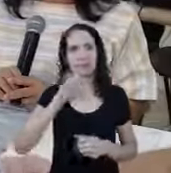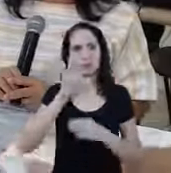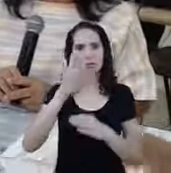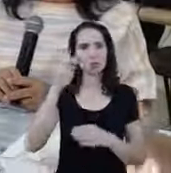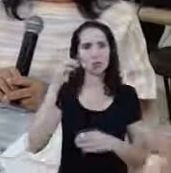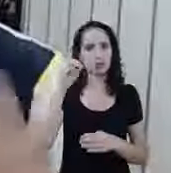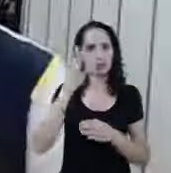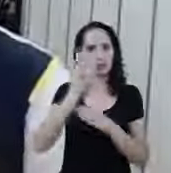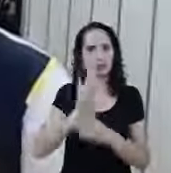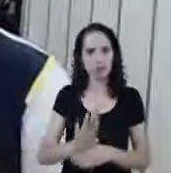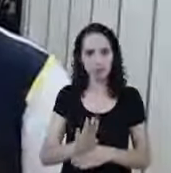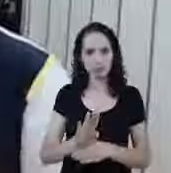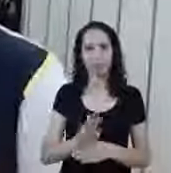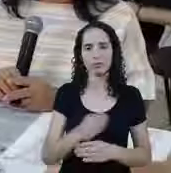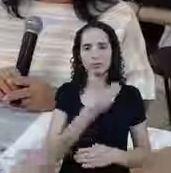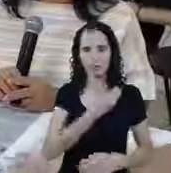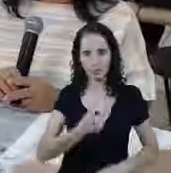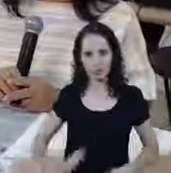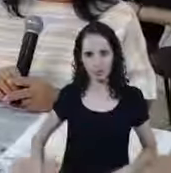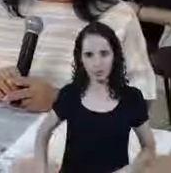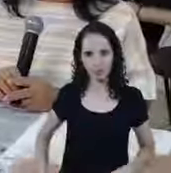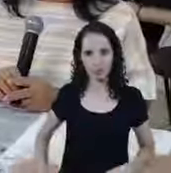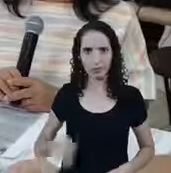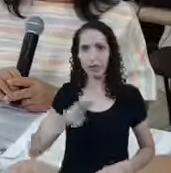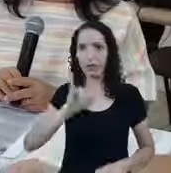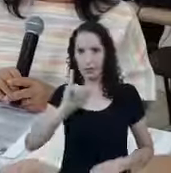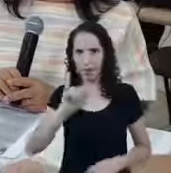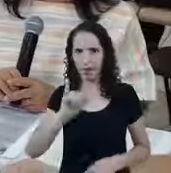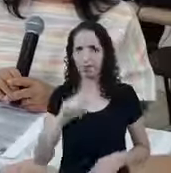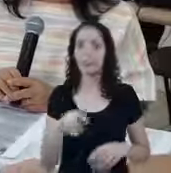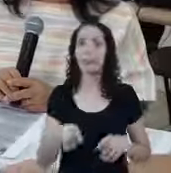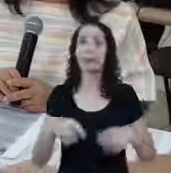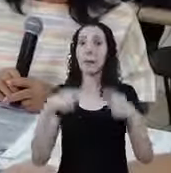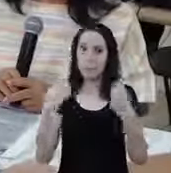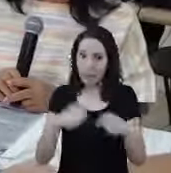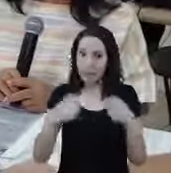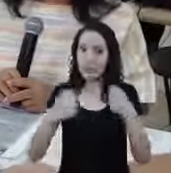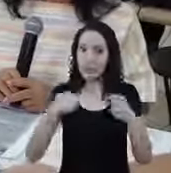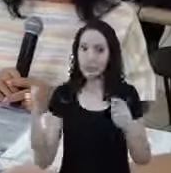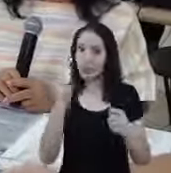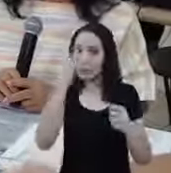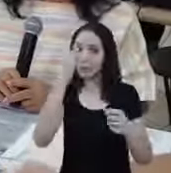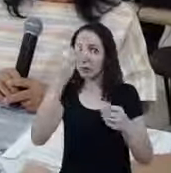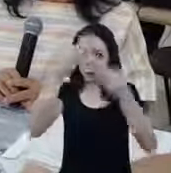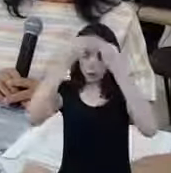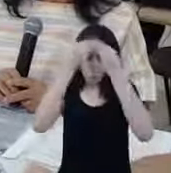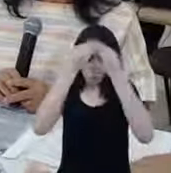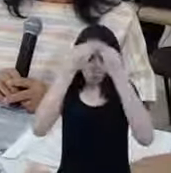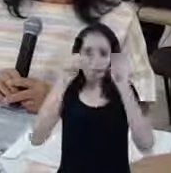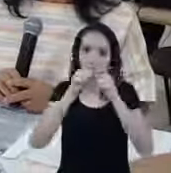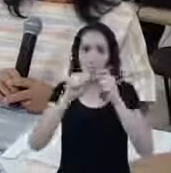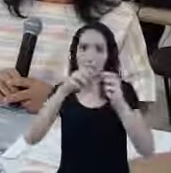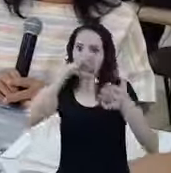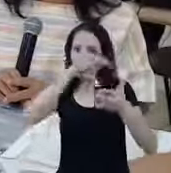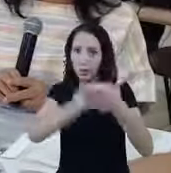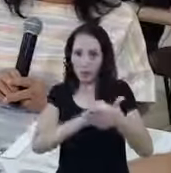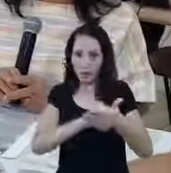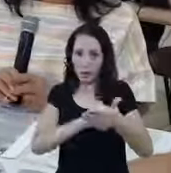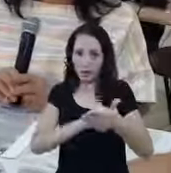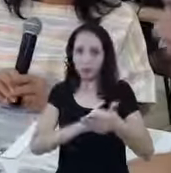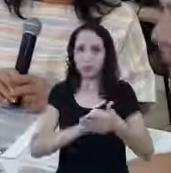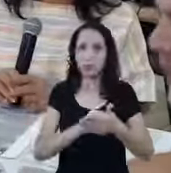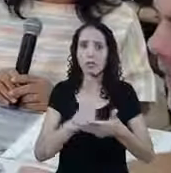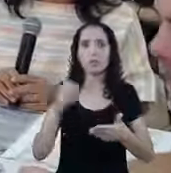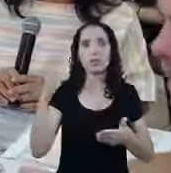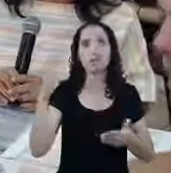Não é que pode Ele vai Ele vai receber E ele tem que fazer esse cadastro E automaticamente Aquilo